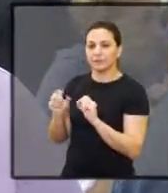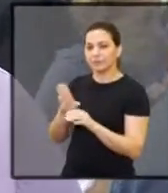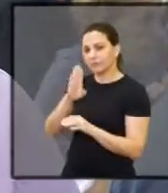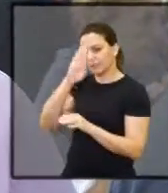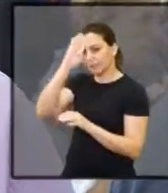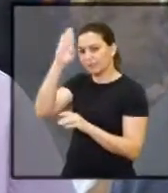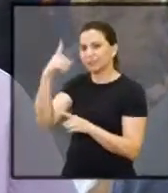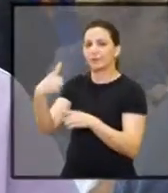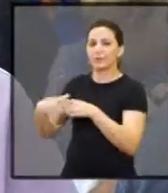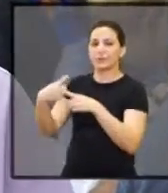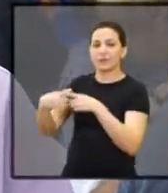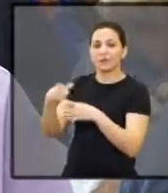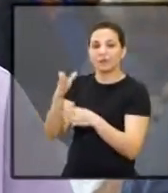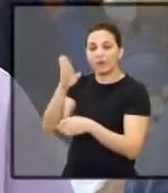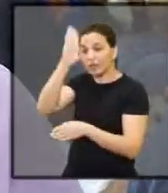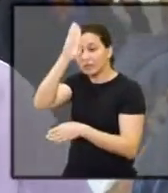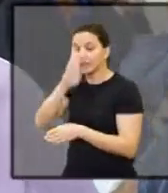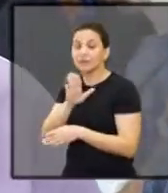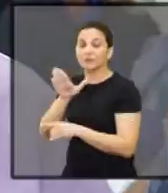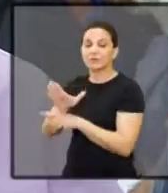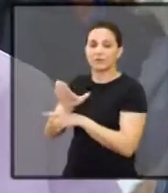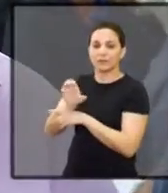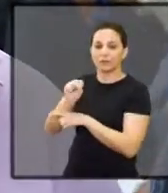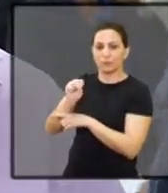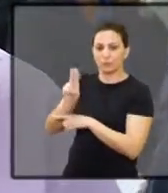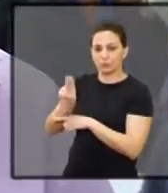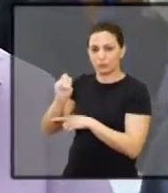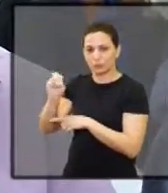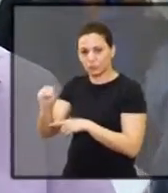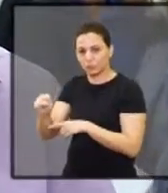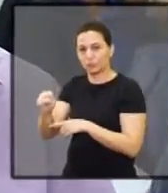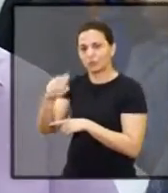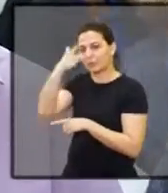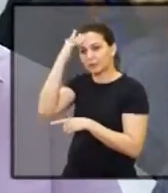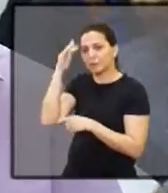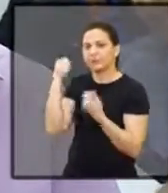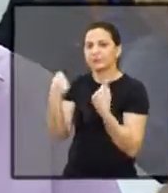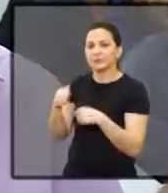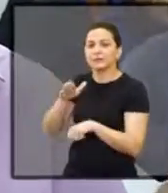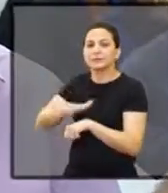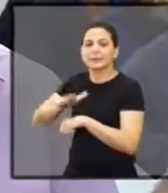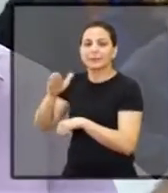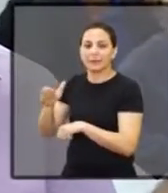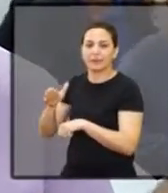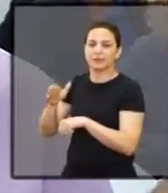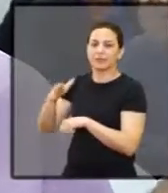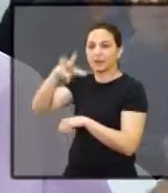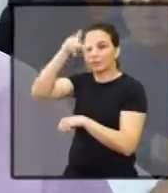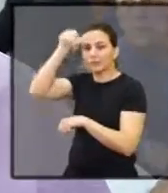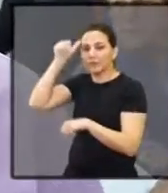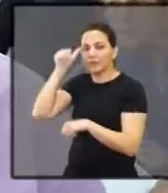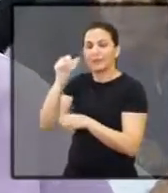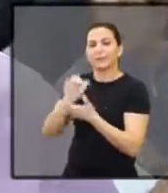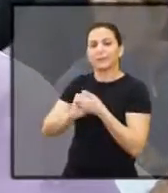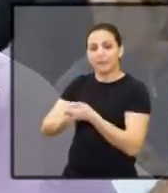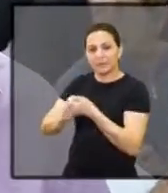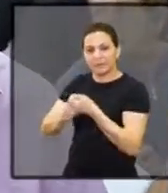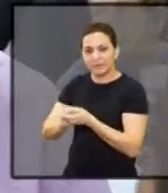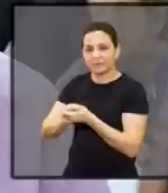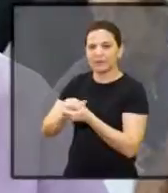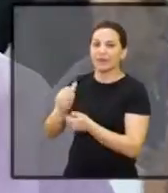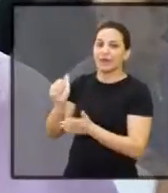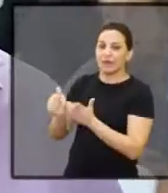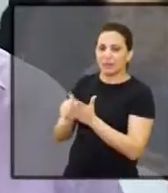E, principalmente, porque é pelo SUS. Vai atender aquelas pessoas que mais necessitam. Então, fora de série, o prefeito está de parabéns.